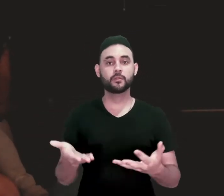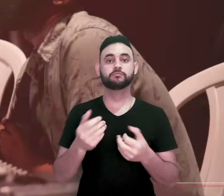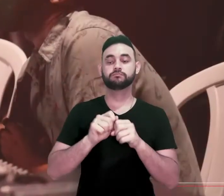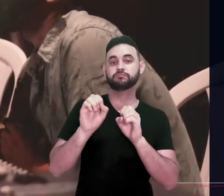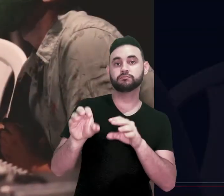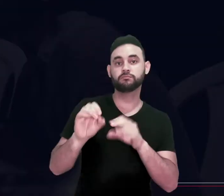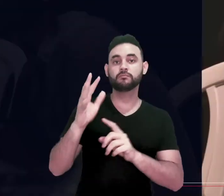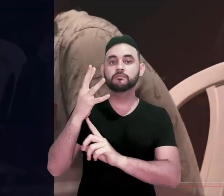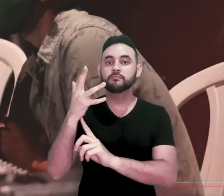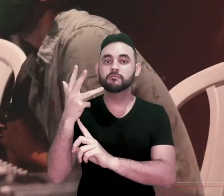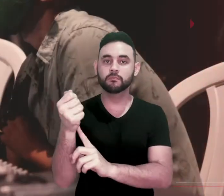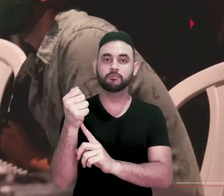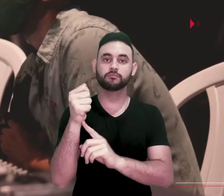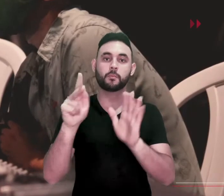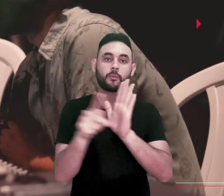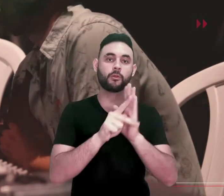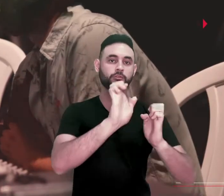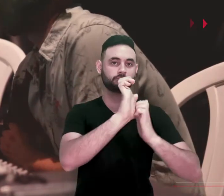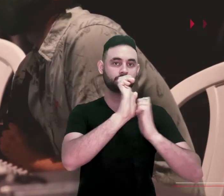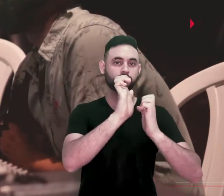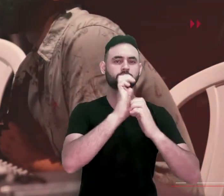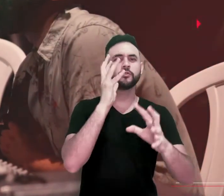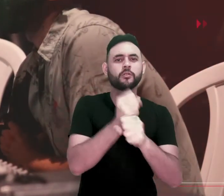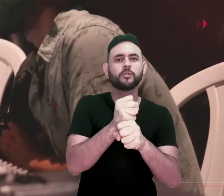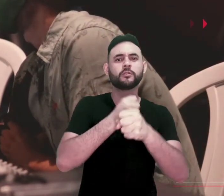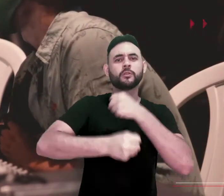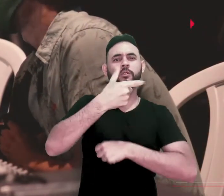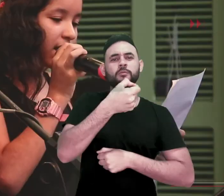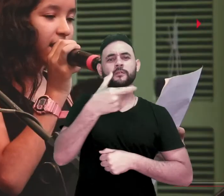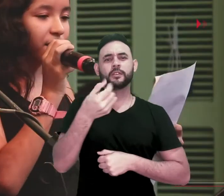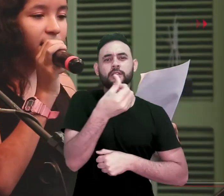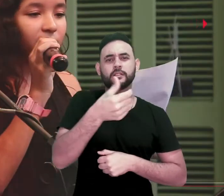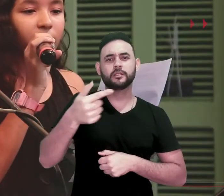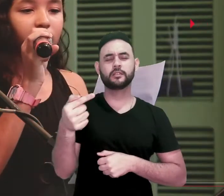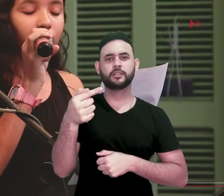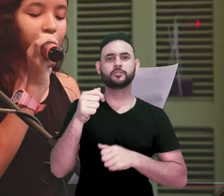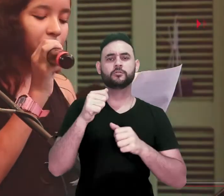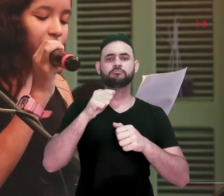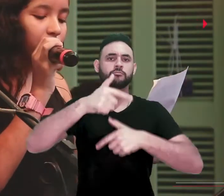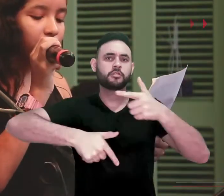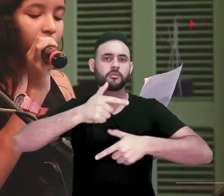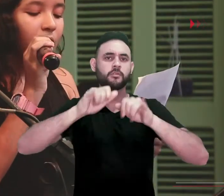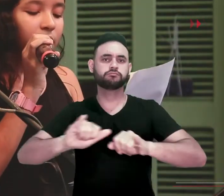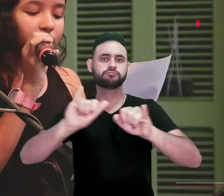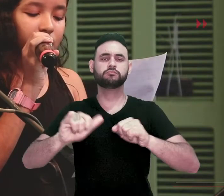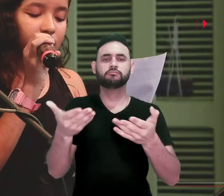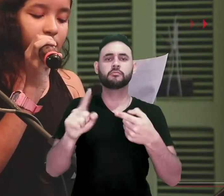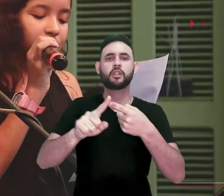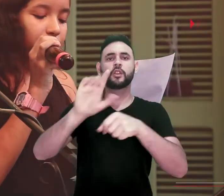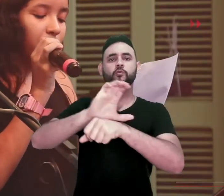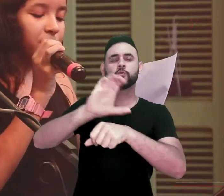artística, o CCBJ realizou em 2020 67 atividades formativas, entre cursos